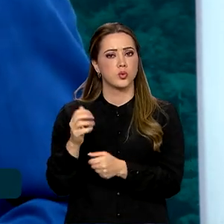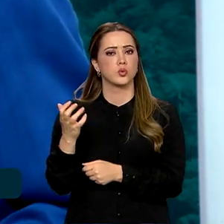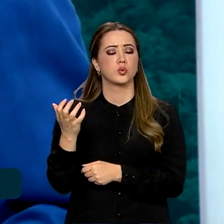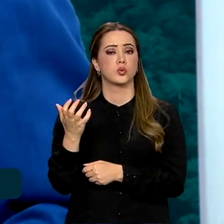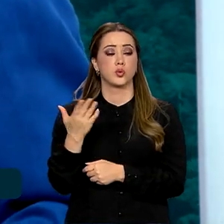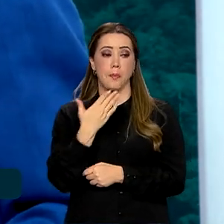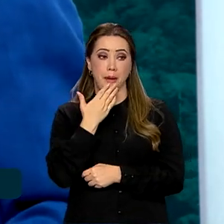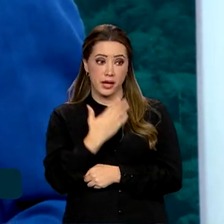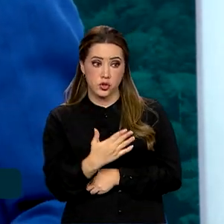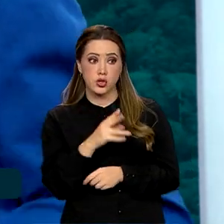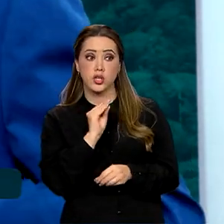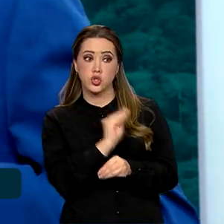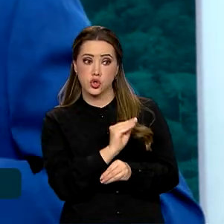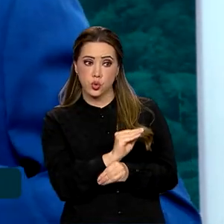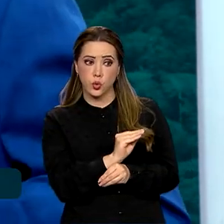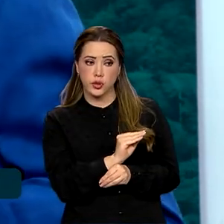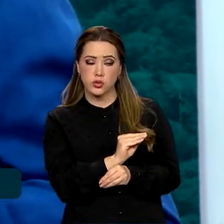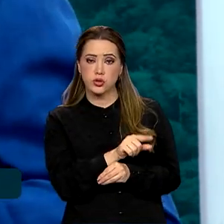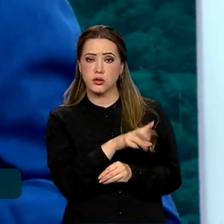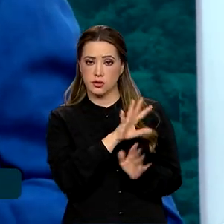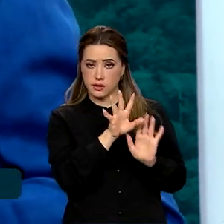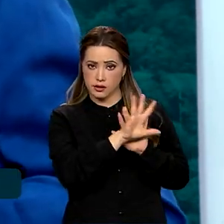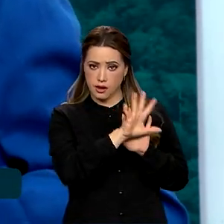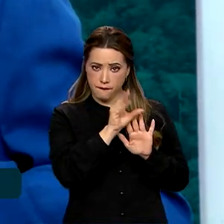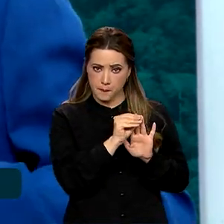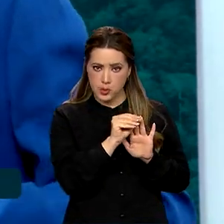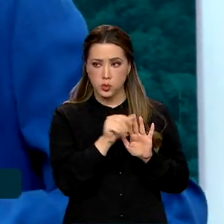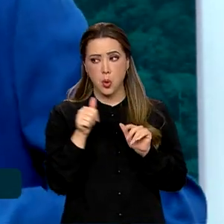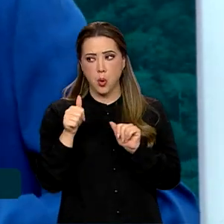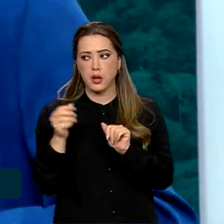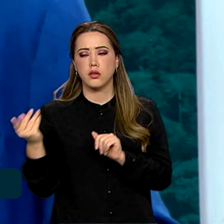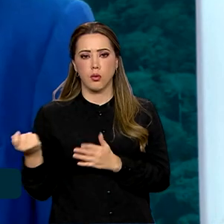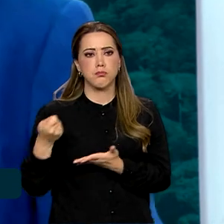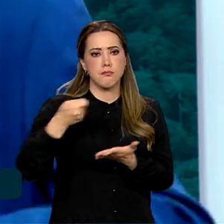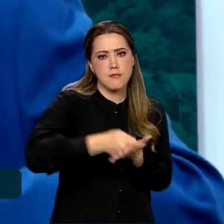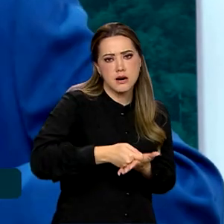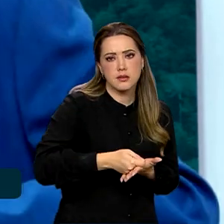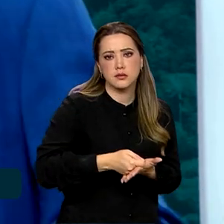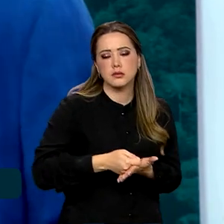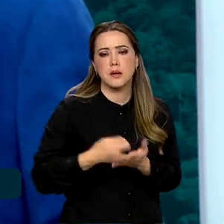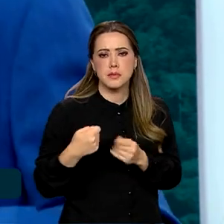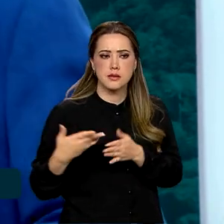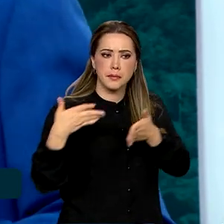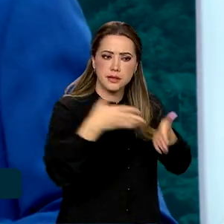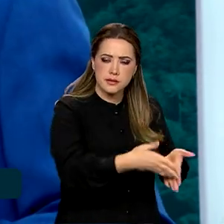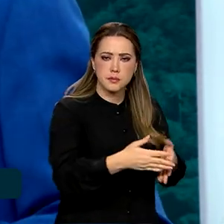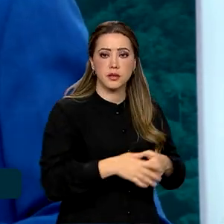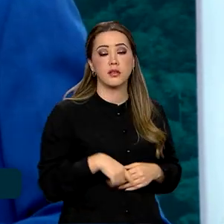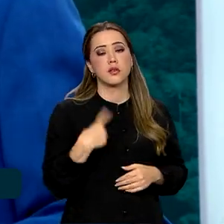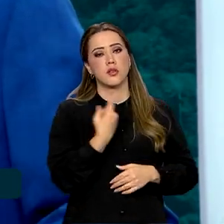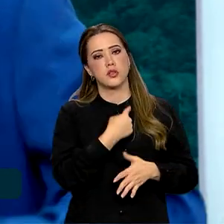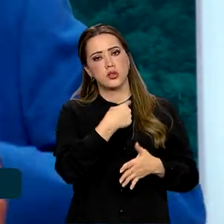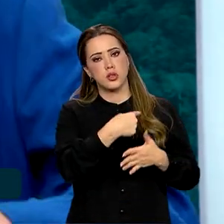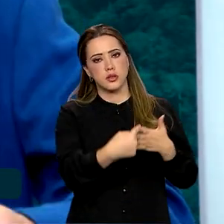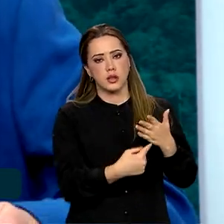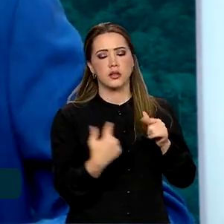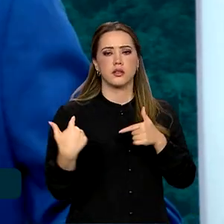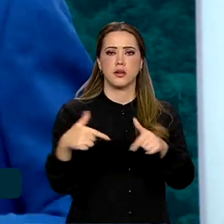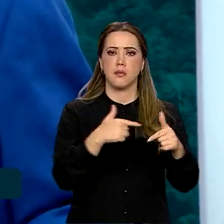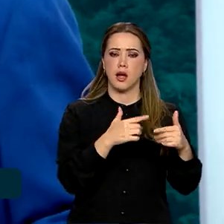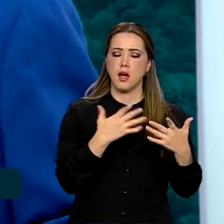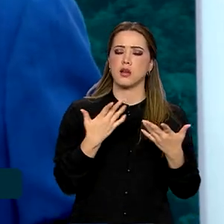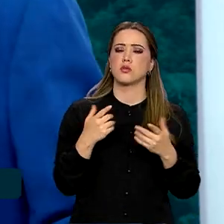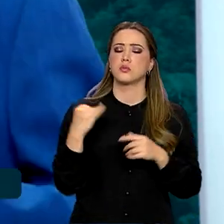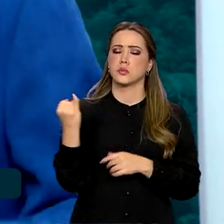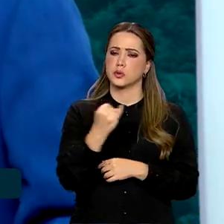também precisa participar. É isso que o presidente está colocando. Então, nós já temos várias formas de trabalho solidário. E o Brasil